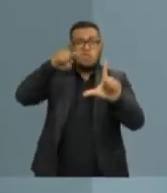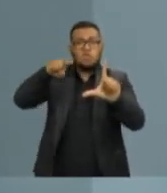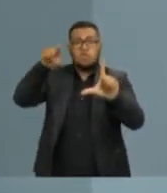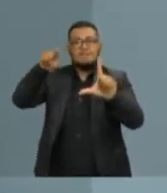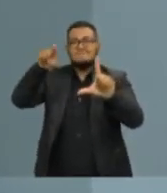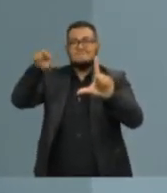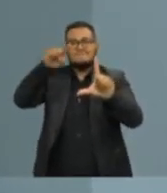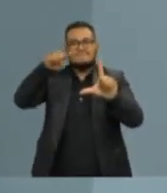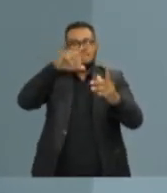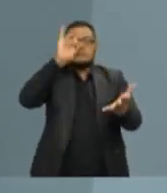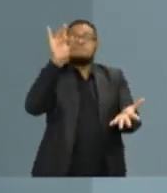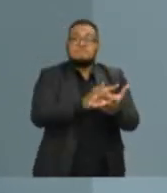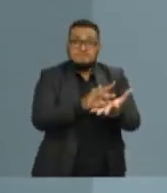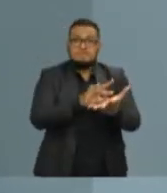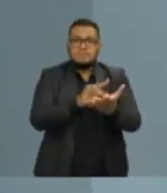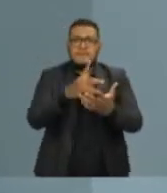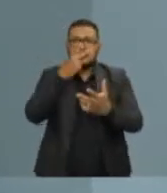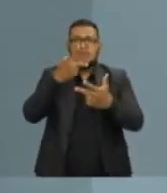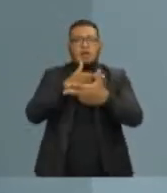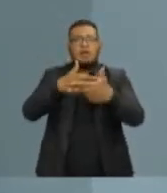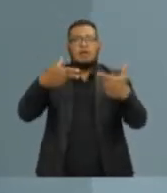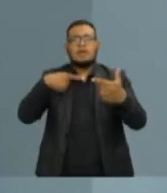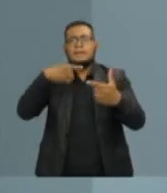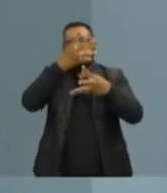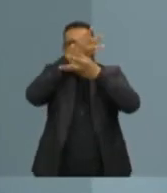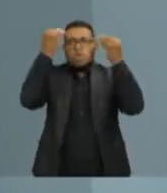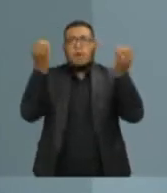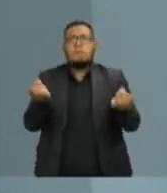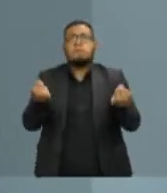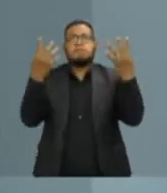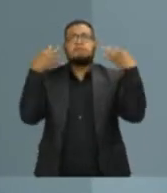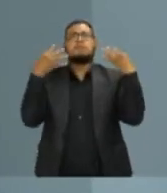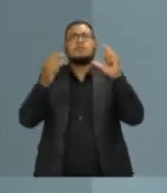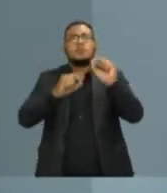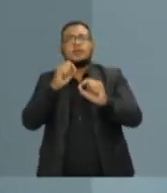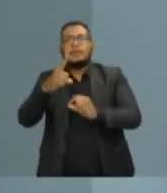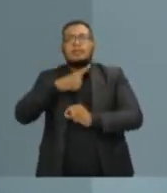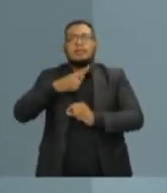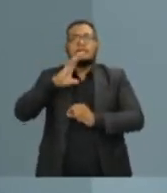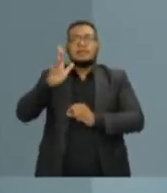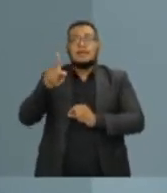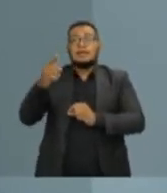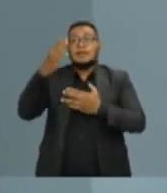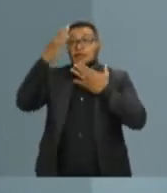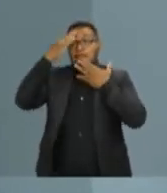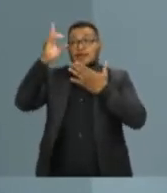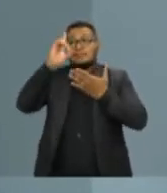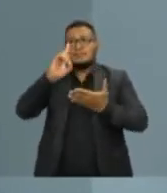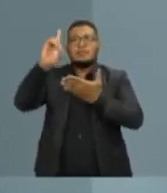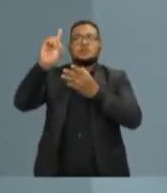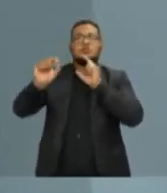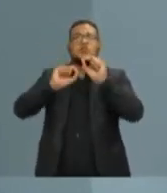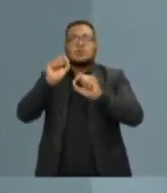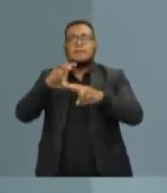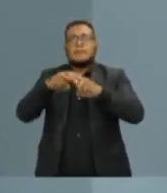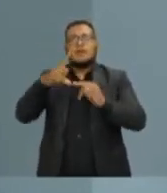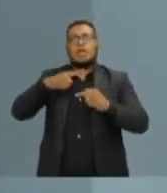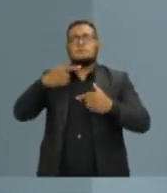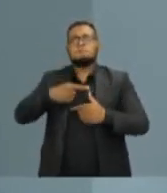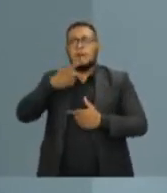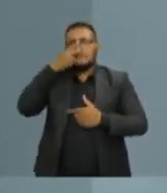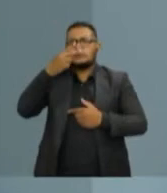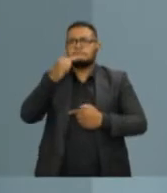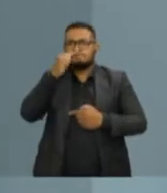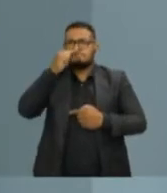realidade. O que caía no esquecimento virou justiça social. E hoje, graças a Deus, eu tenho a condição de caminhar de cabeça erguida pela